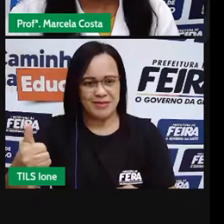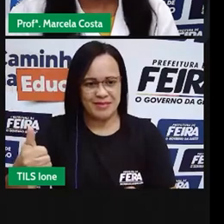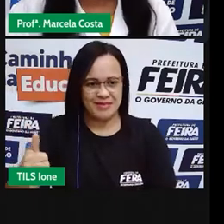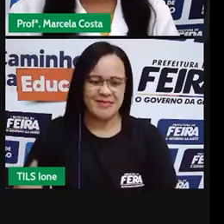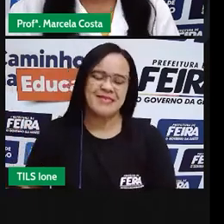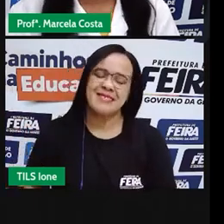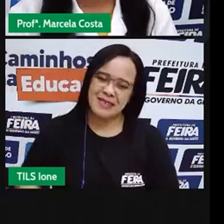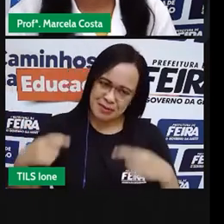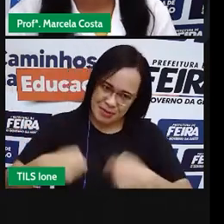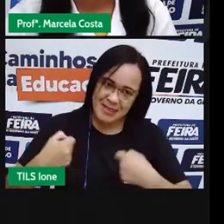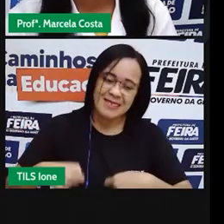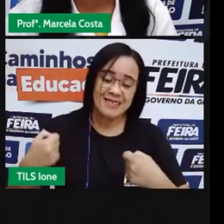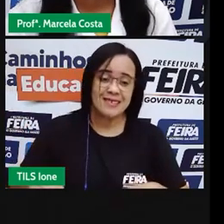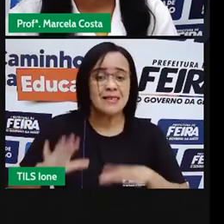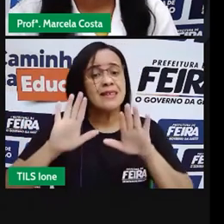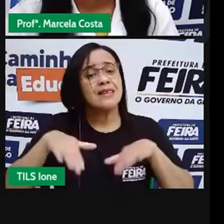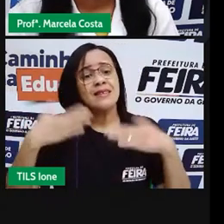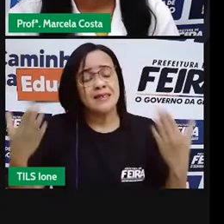Então, crianças,